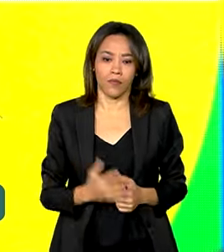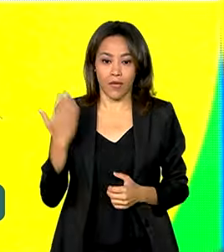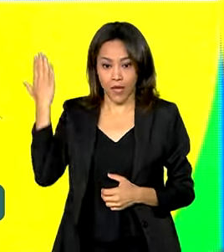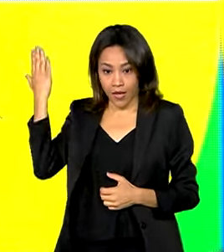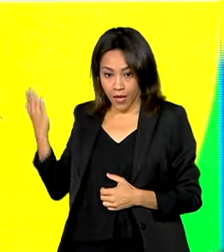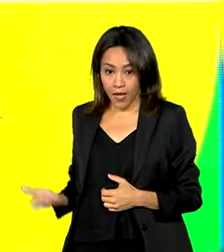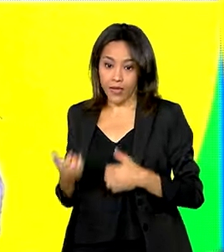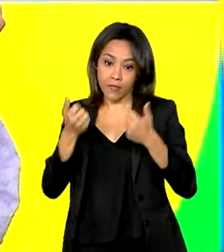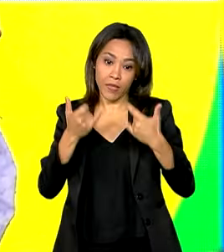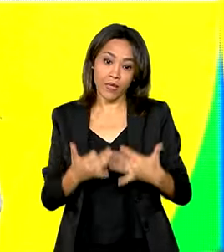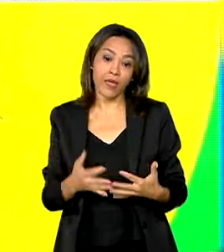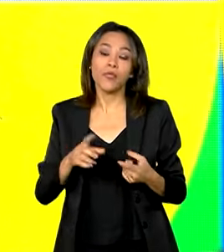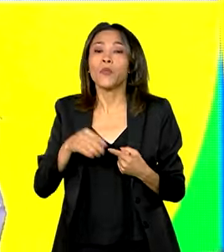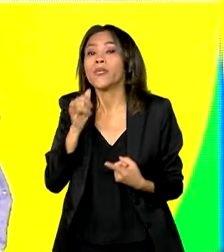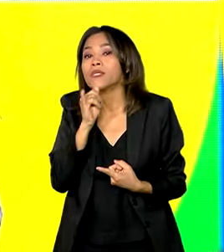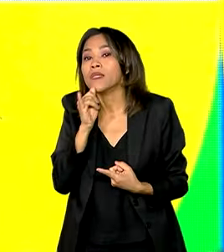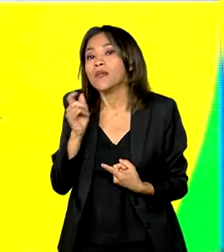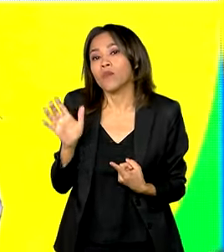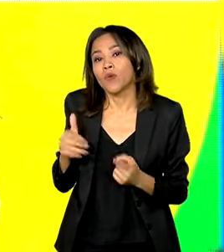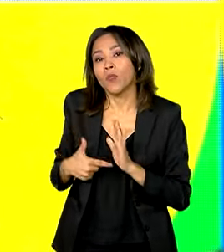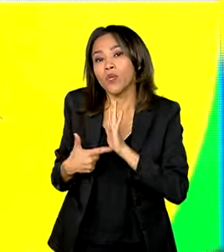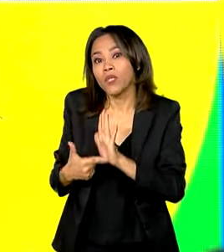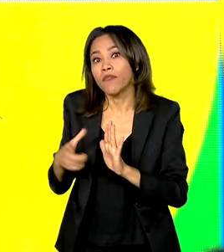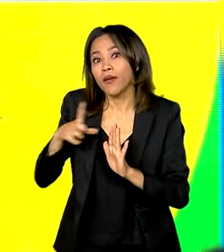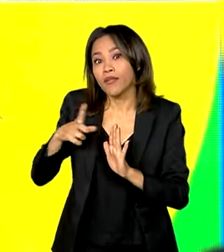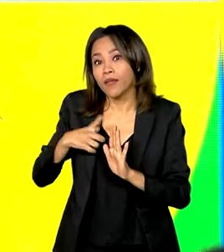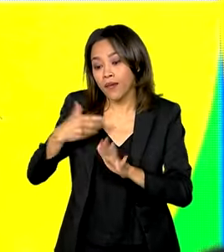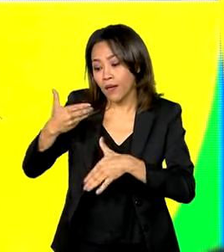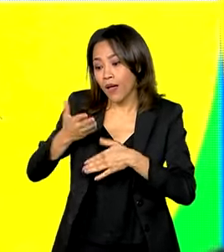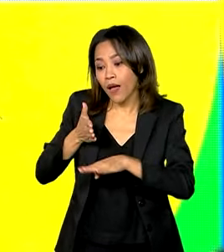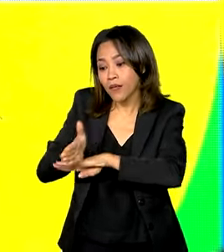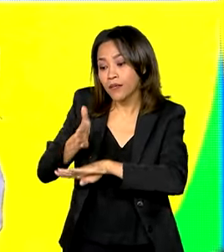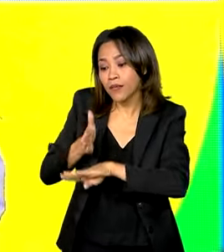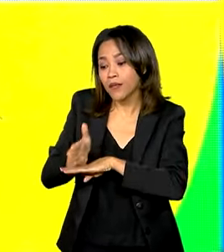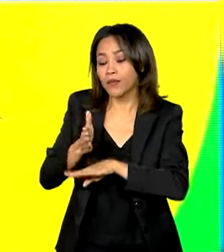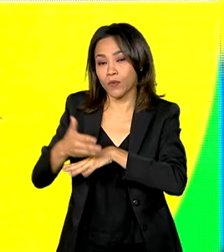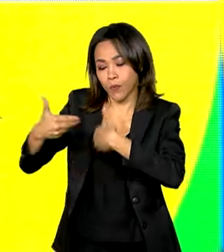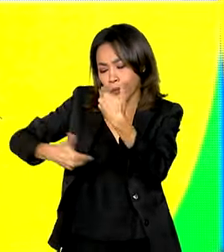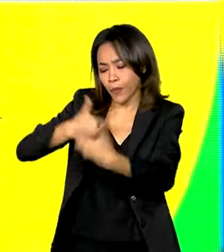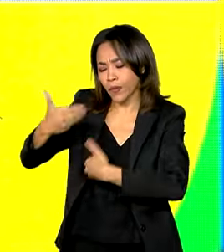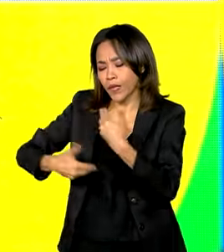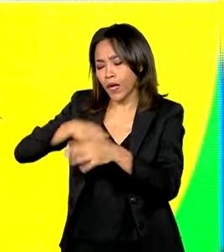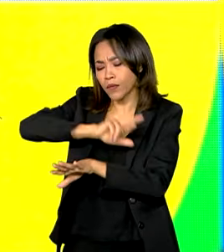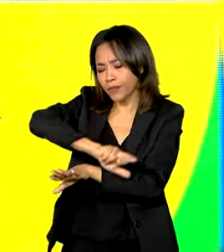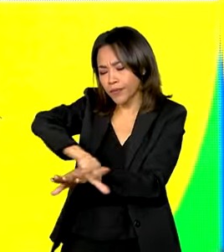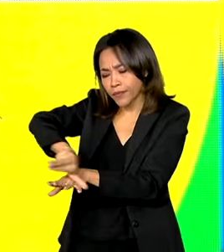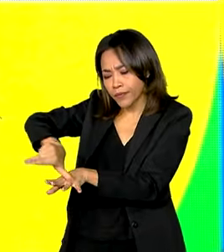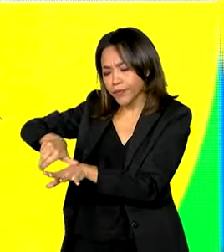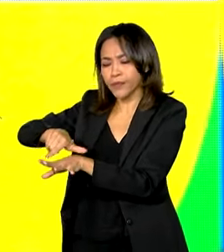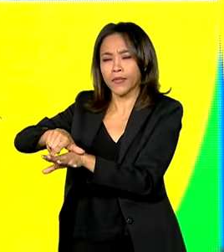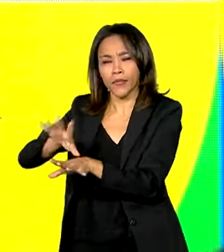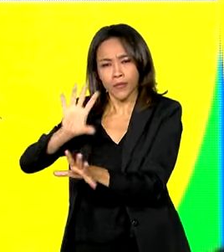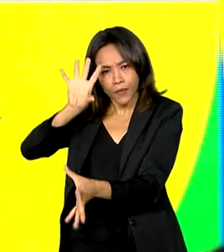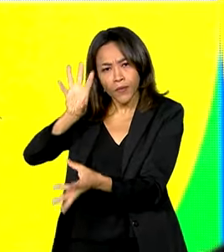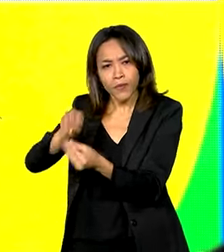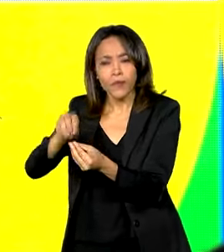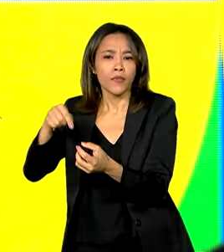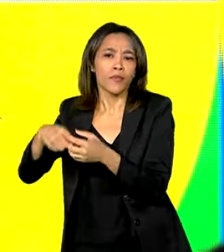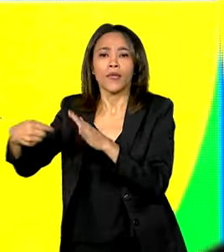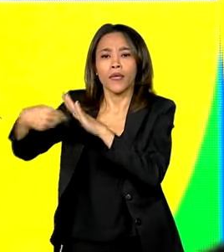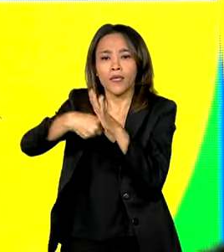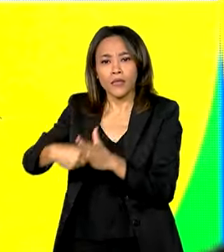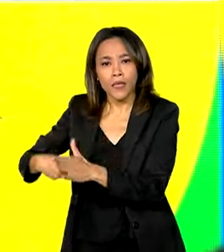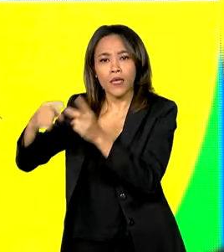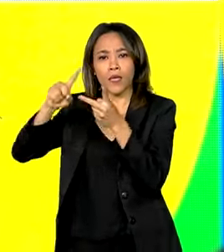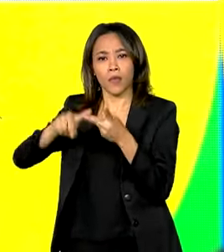dona Rosa, do meu exemplo, terá acesso a cuidados integrados, incluindo todos os exames e consultas necessários.